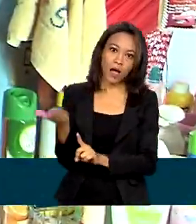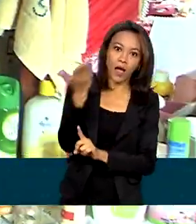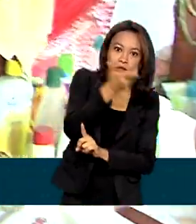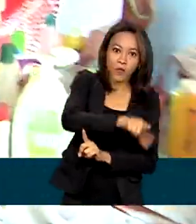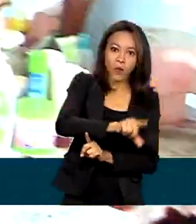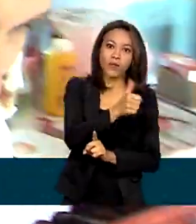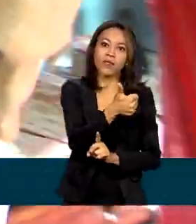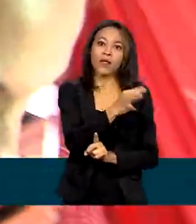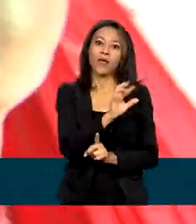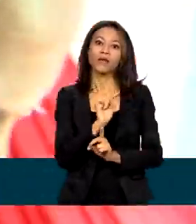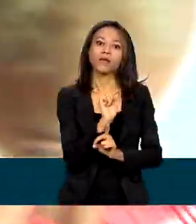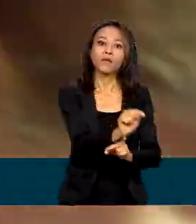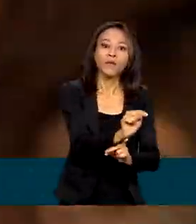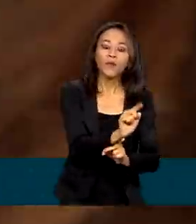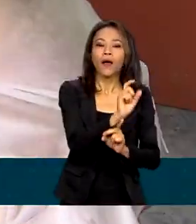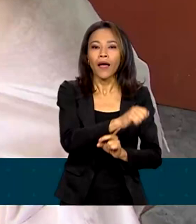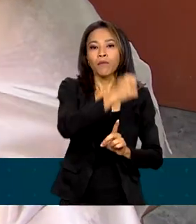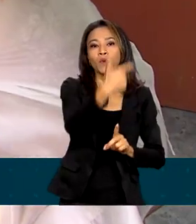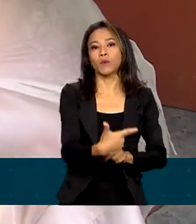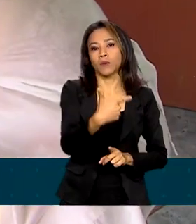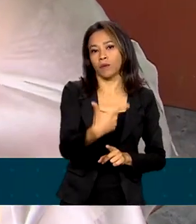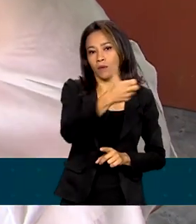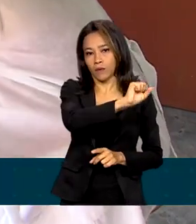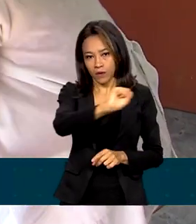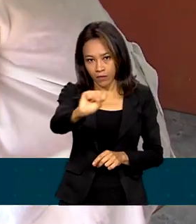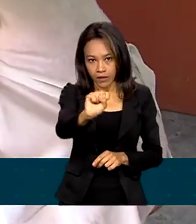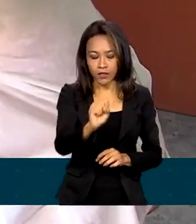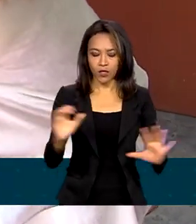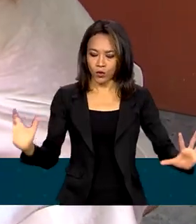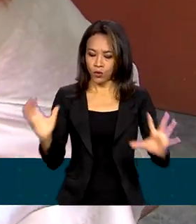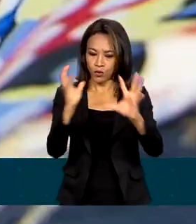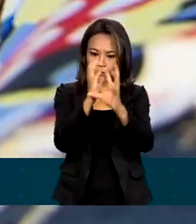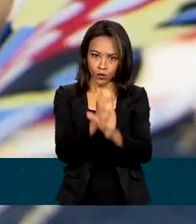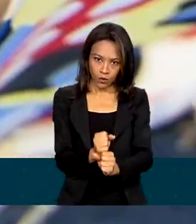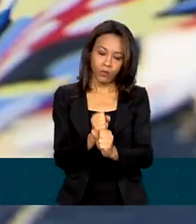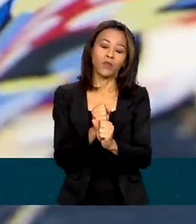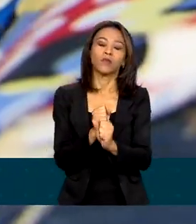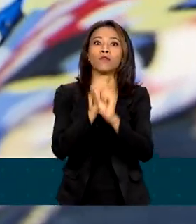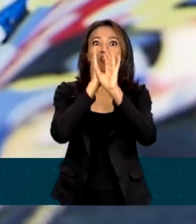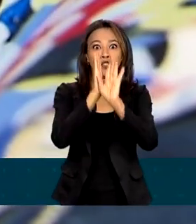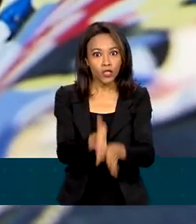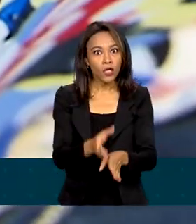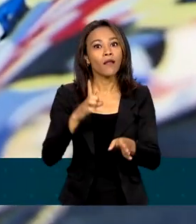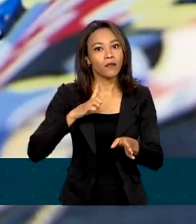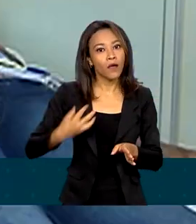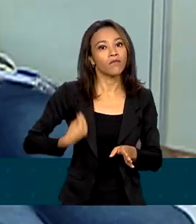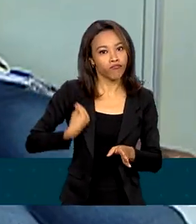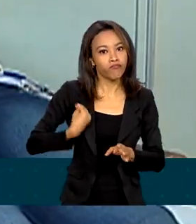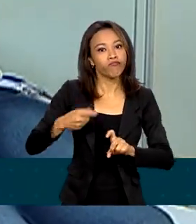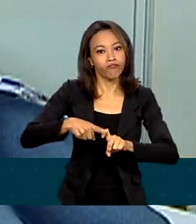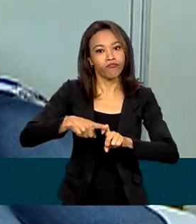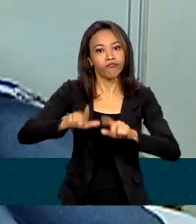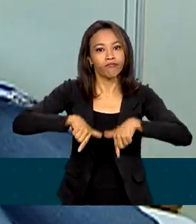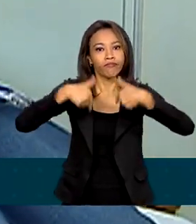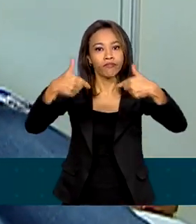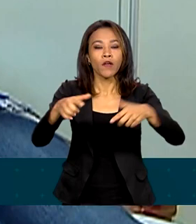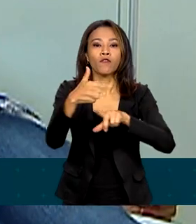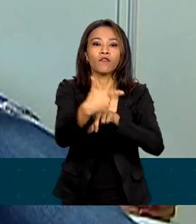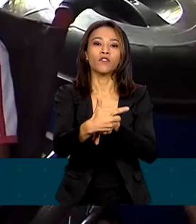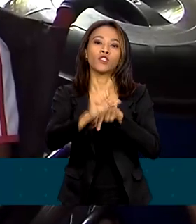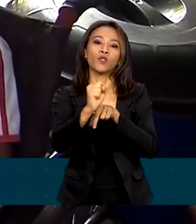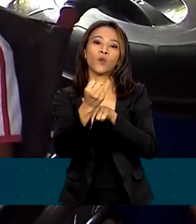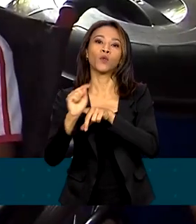10 mil são para o segundo semestre. Somando aos médicos que já estão atuando, serão 28